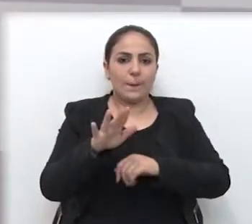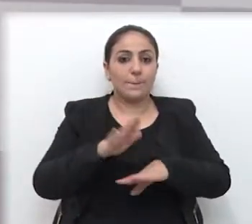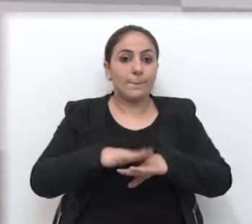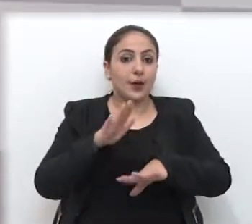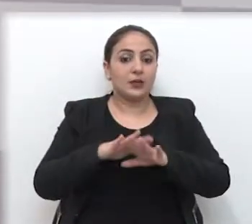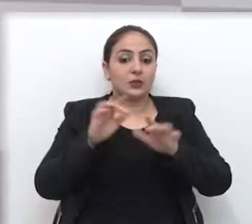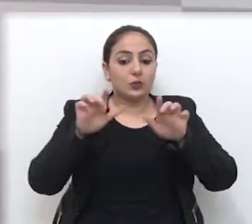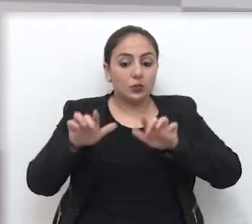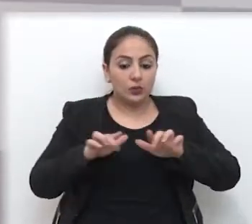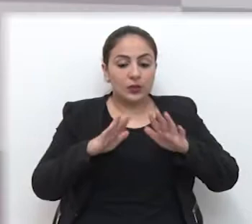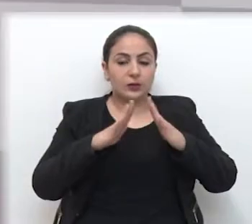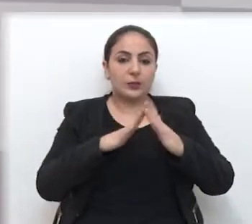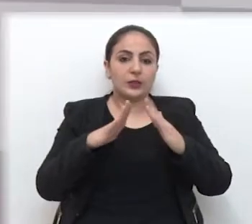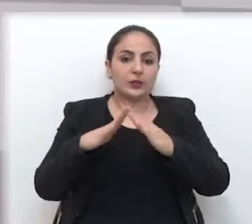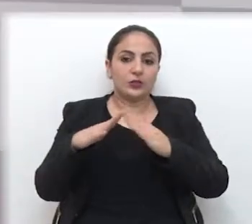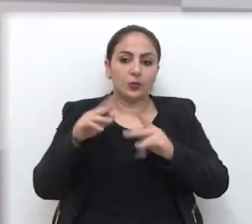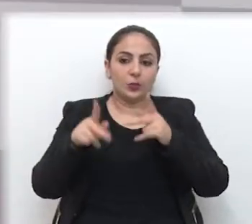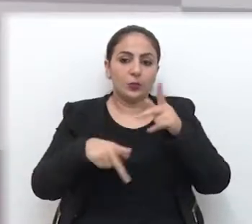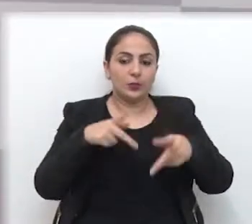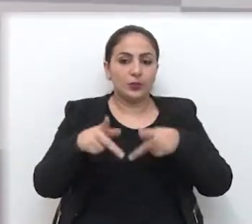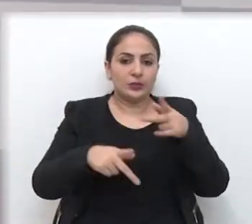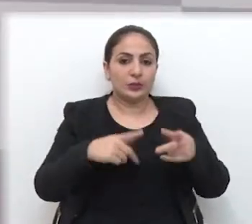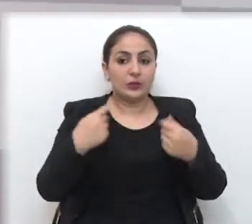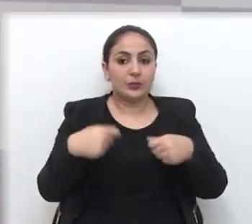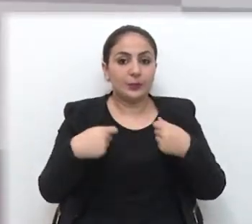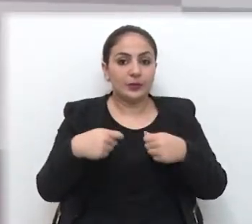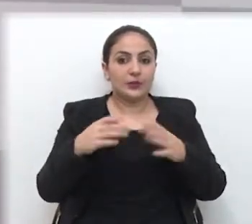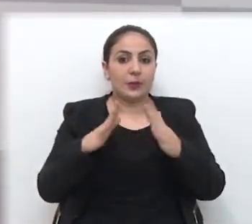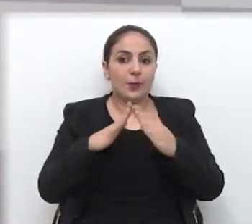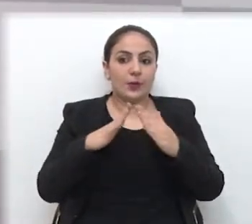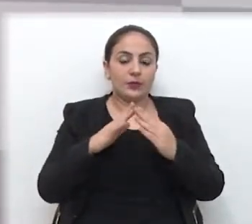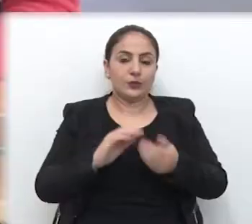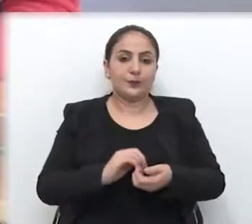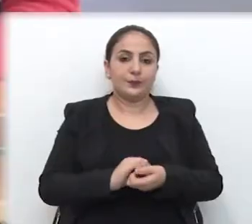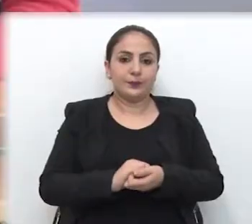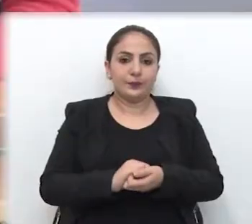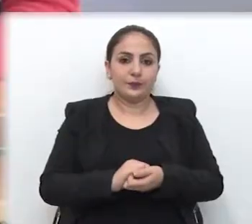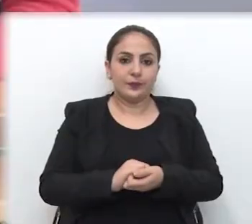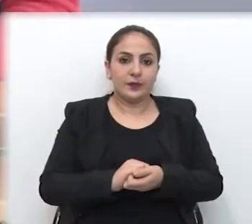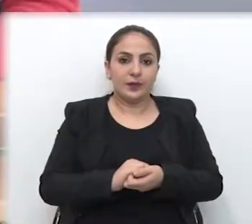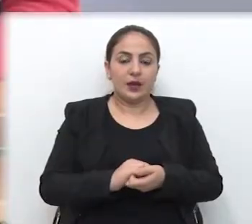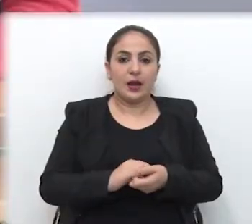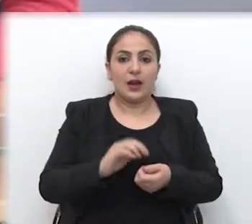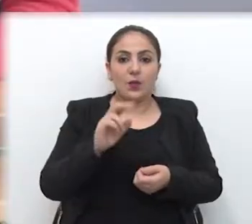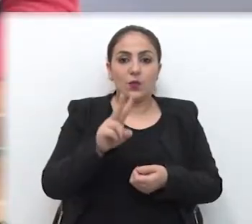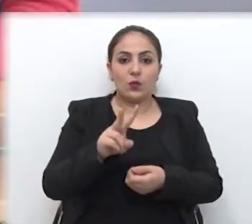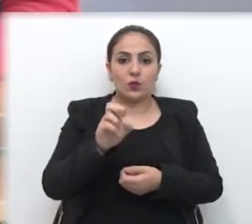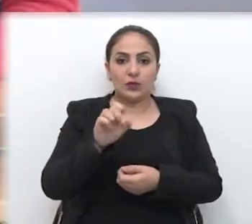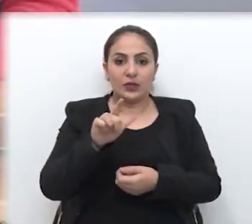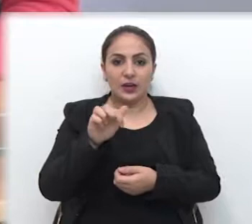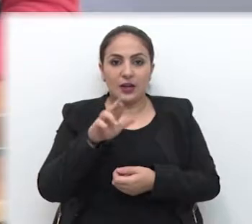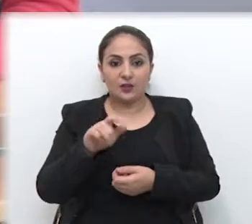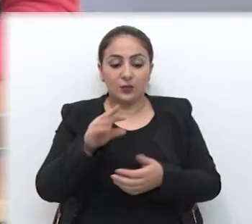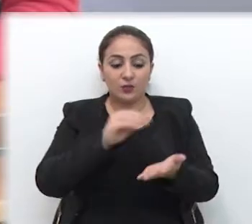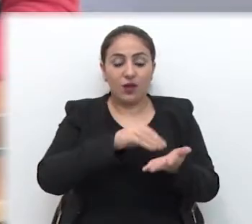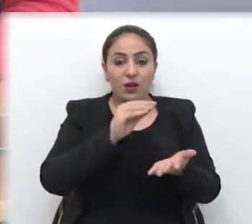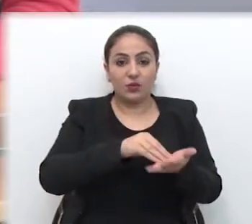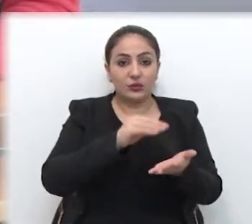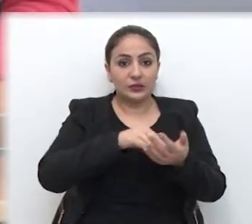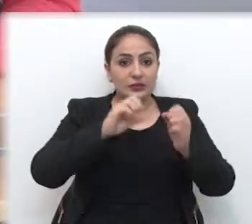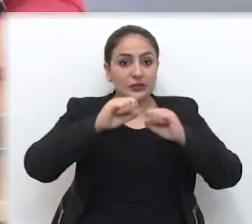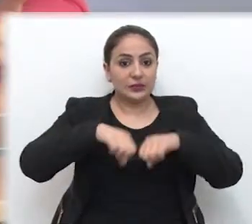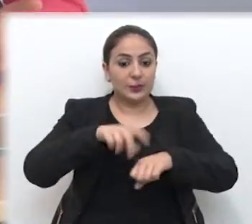Fundo. Mais unidades habitacionais para uma população que carece de moradia. A vulnerabilidade do sistema de segurança